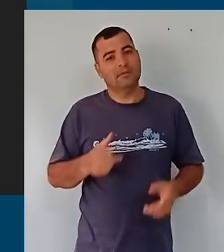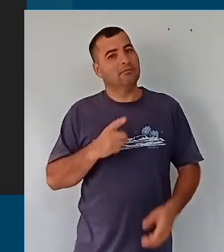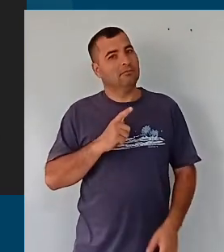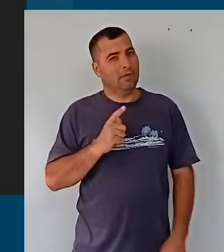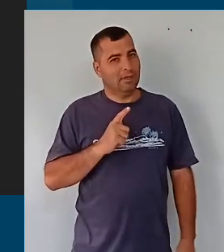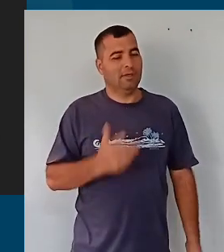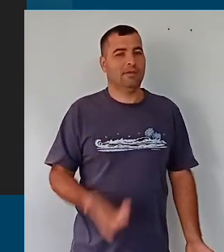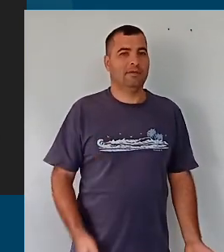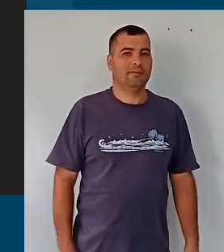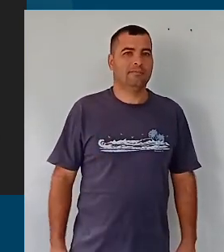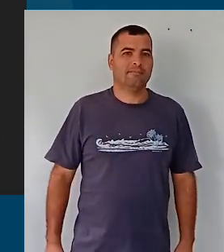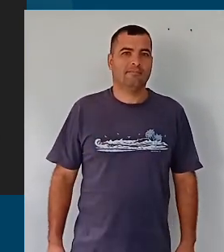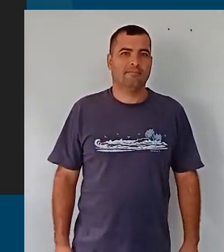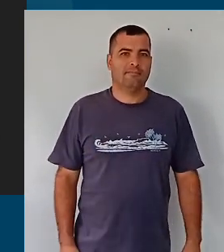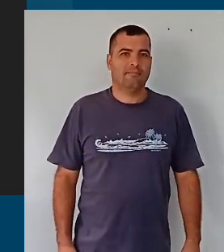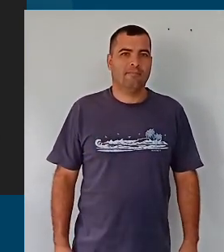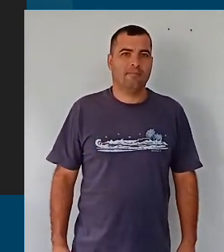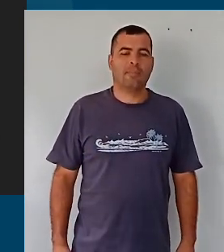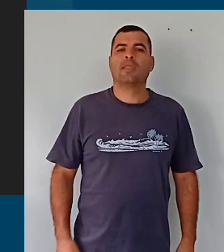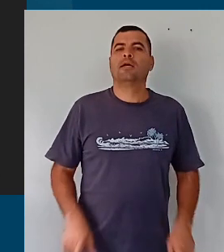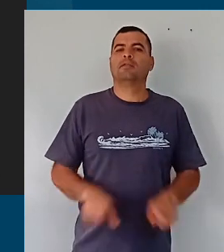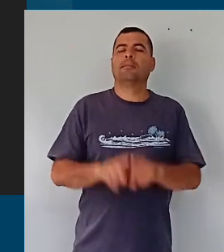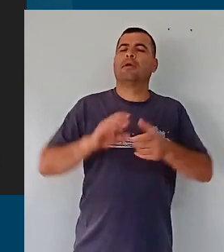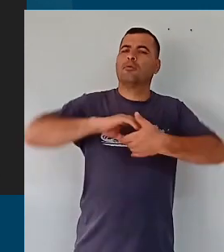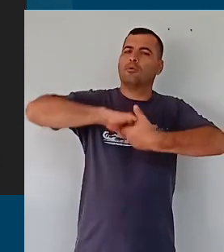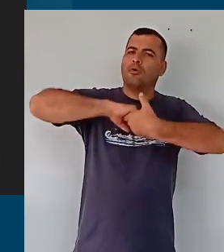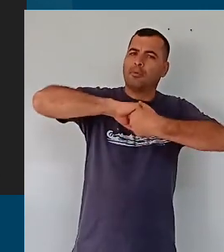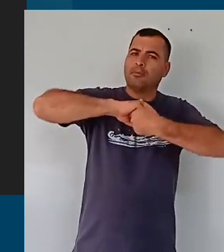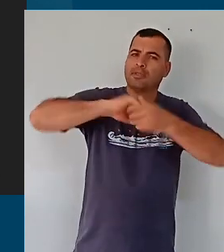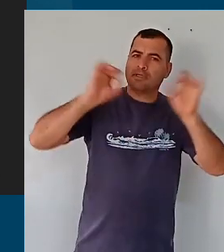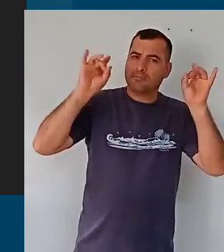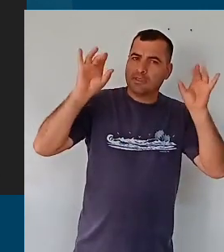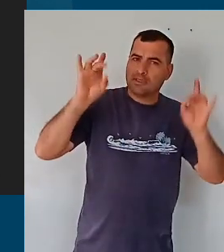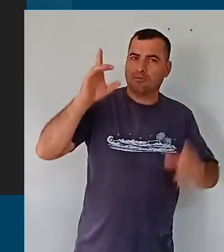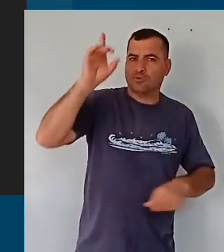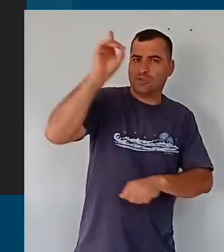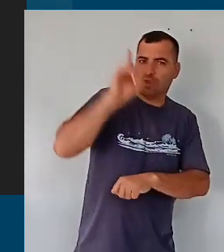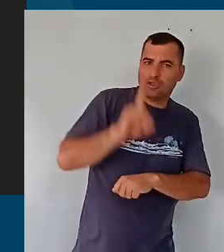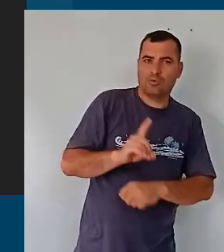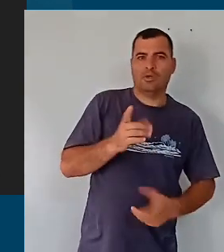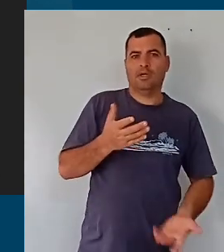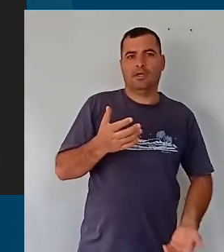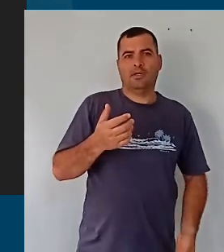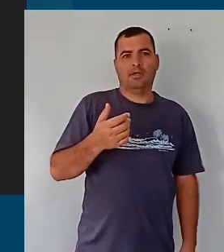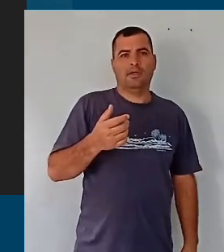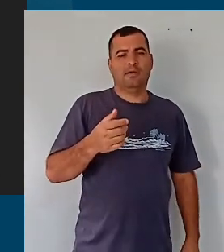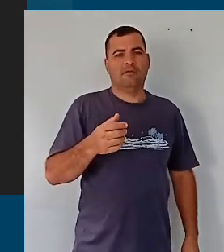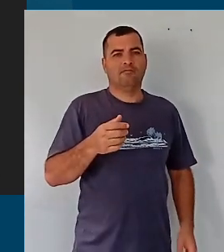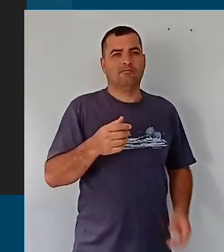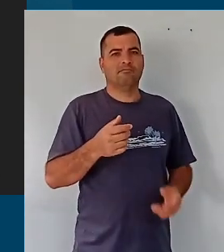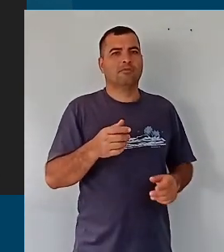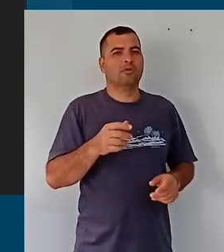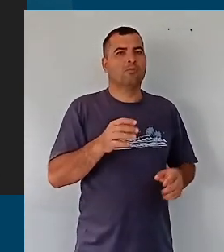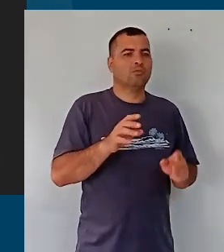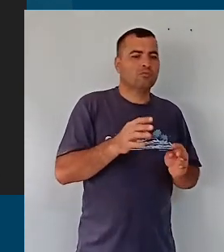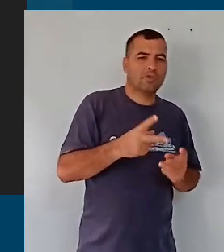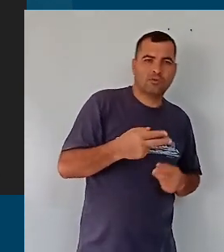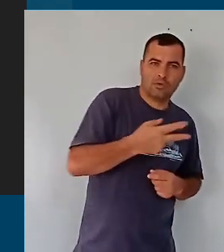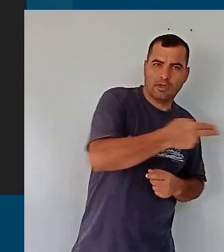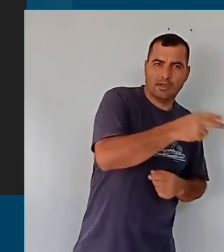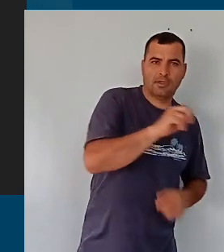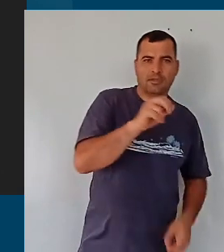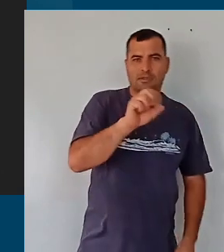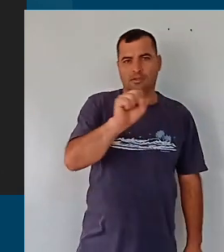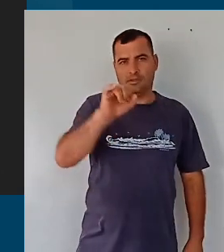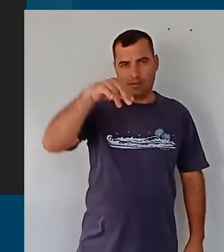Eu quero aqui cumprimentar, de forma até muito especial, a nossa diretora administrativa financeira, que é